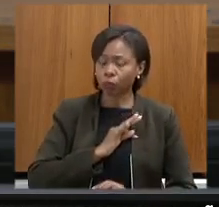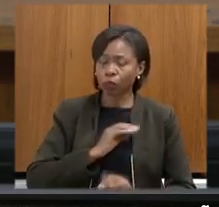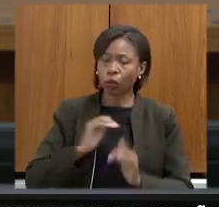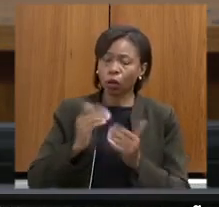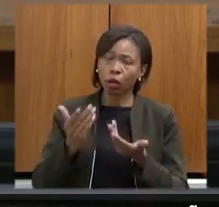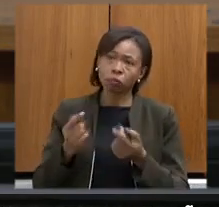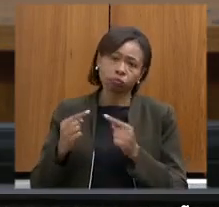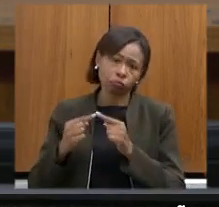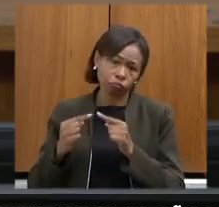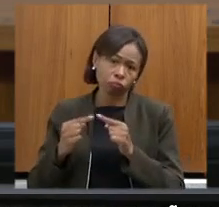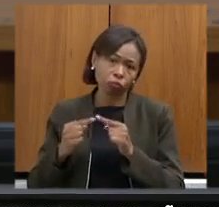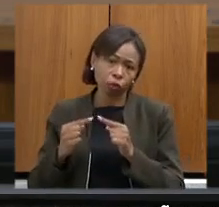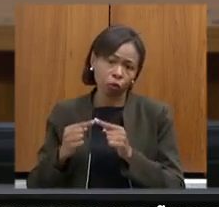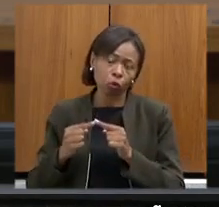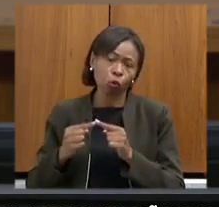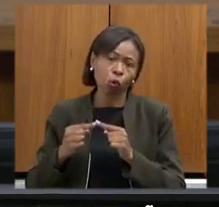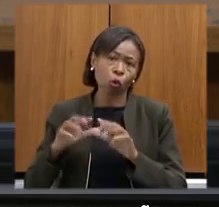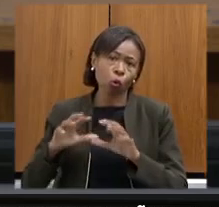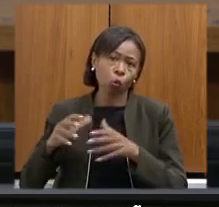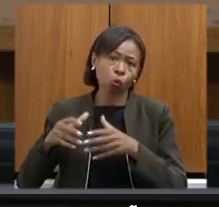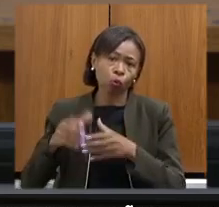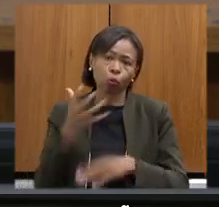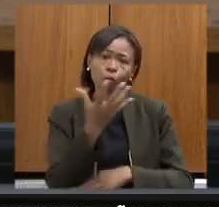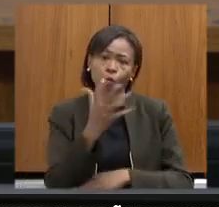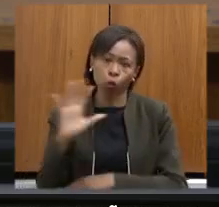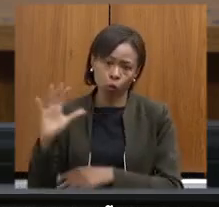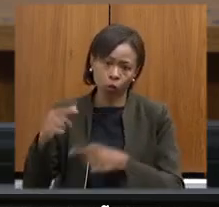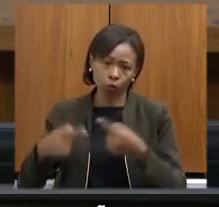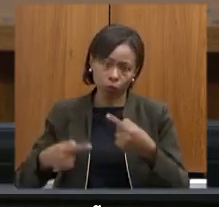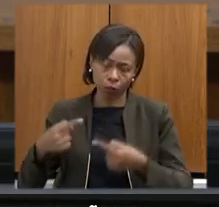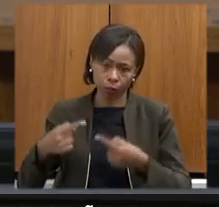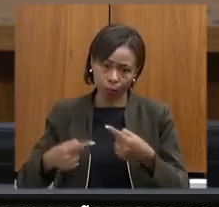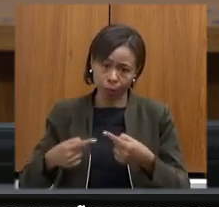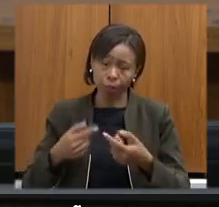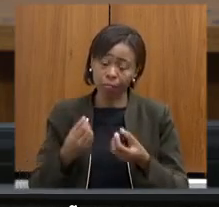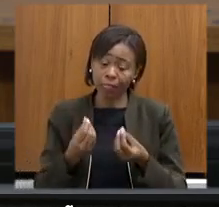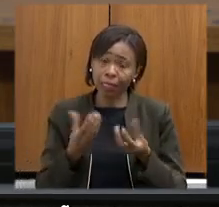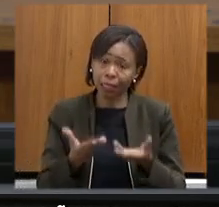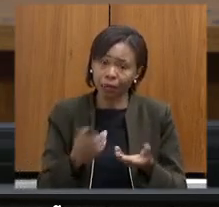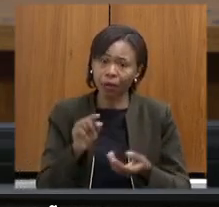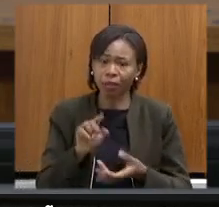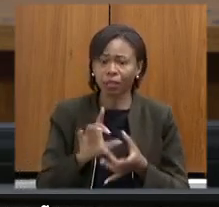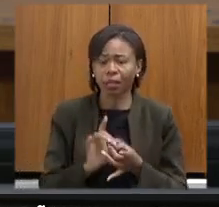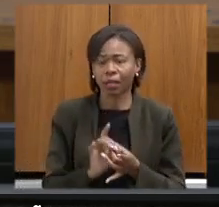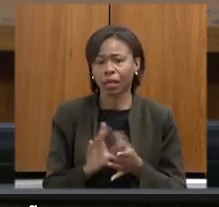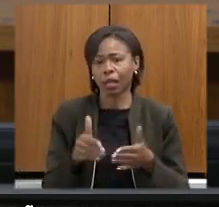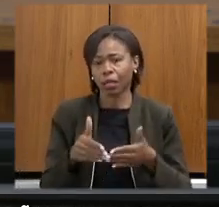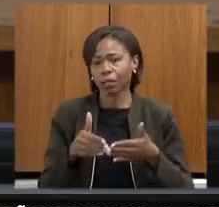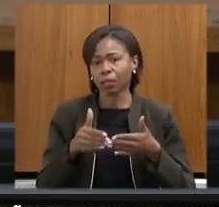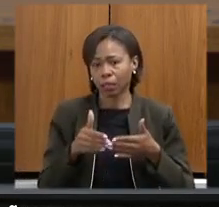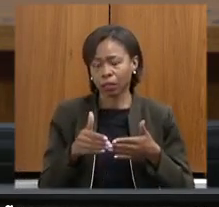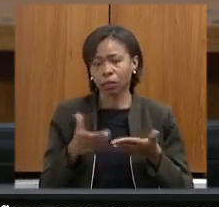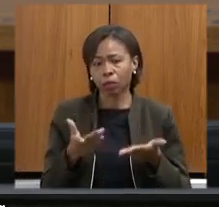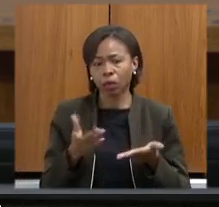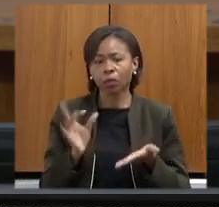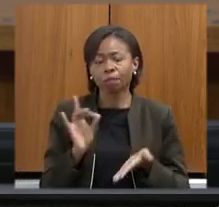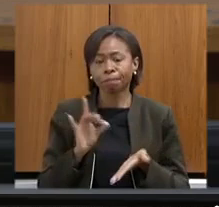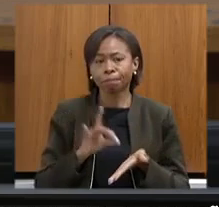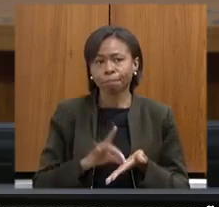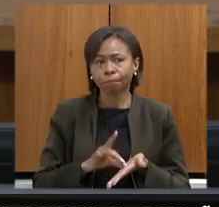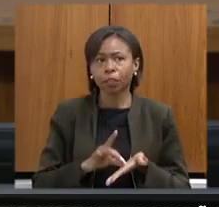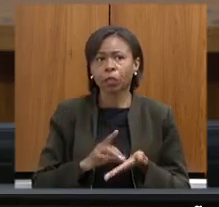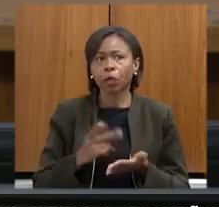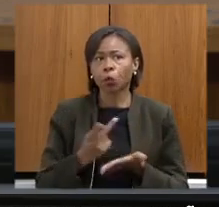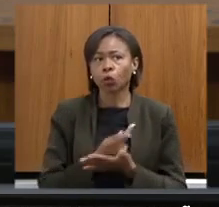pela concessão da licença fato esse que pode ser comprovado que após praticamente dois meses da